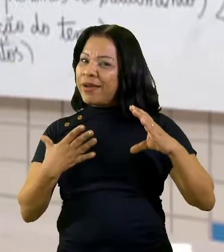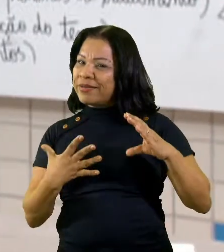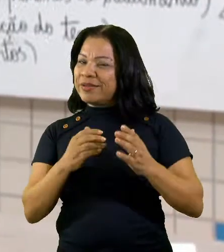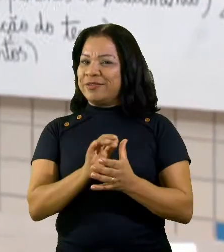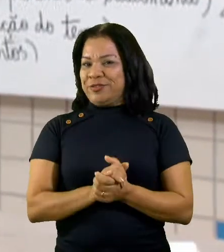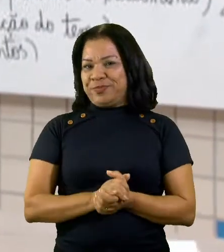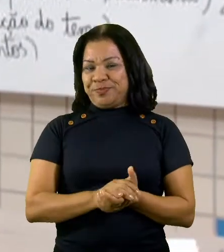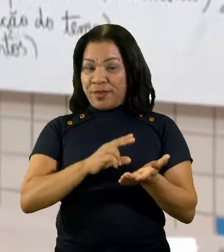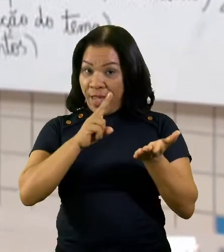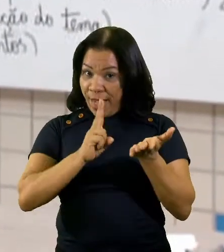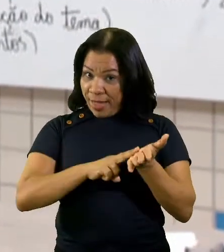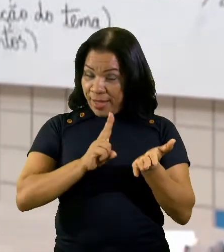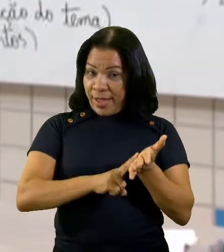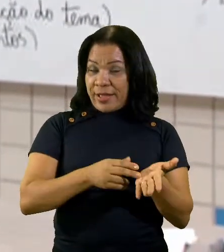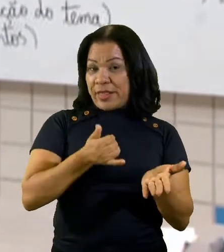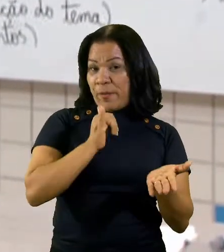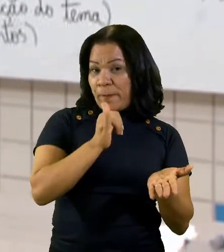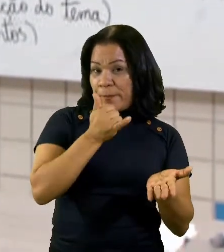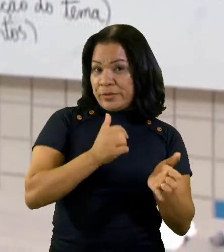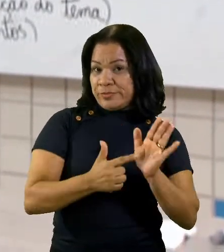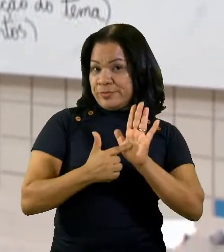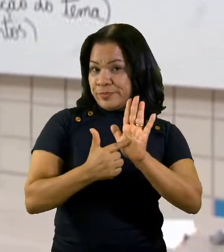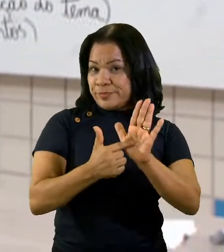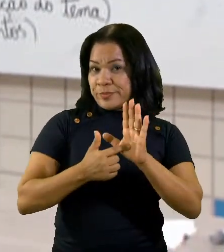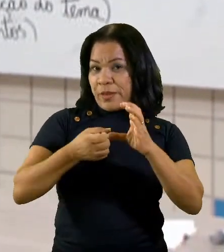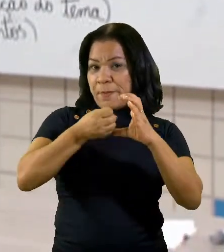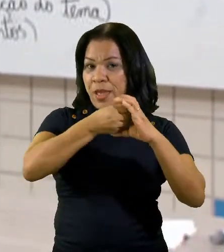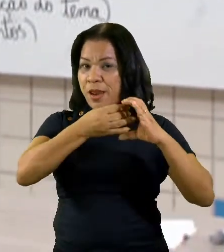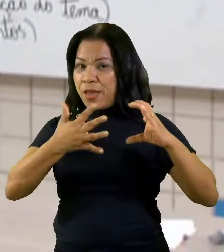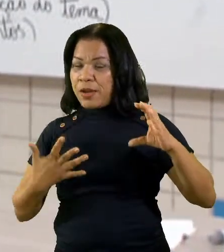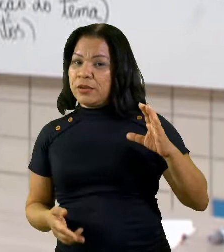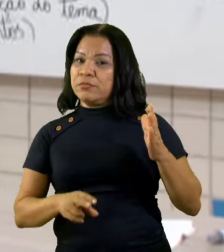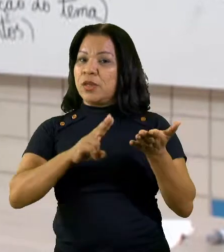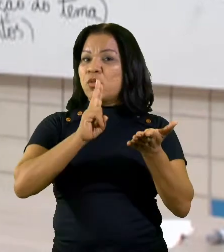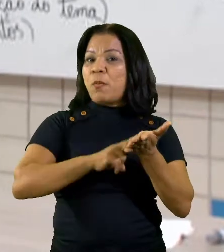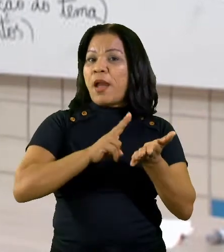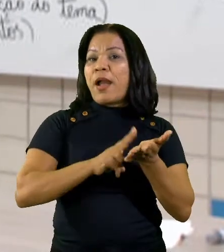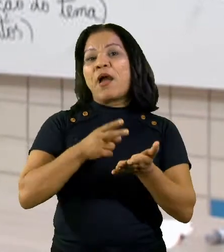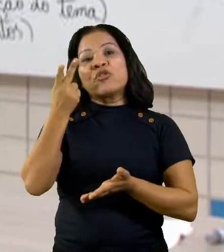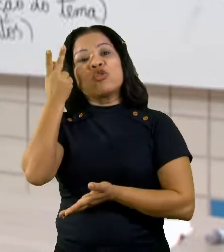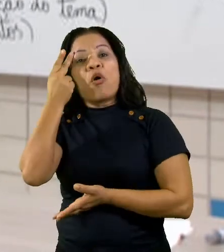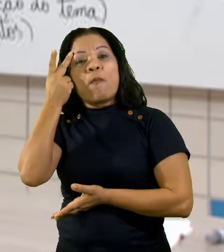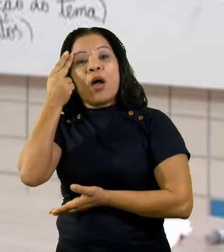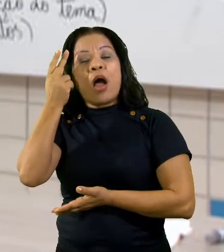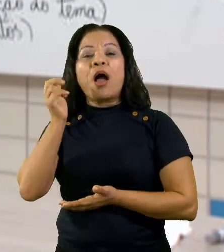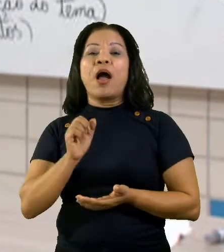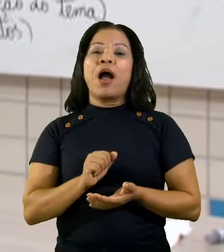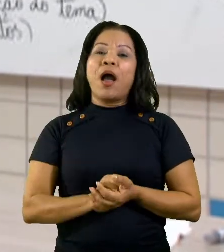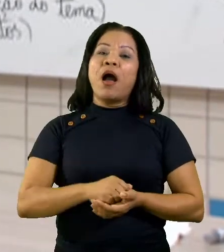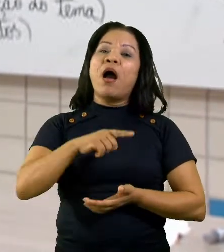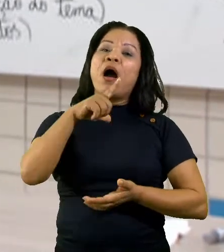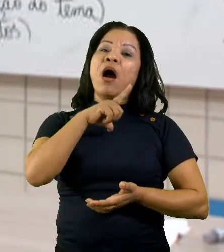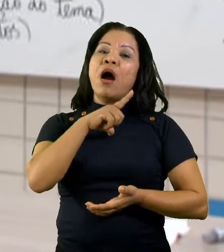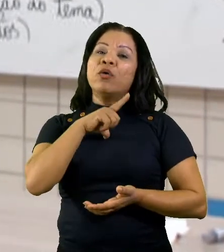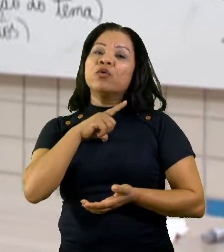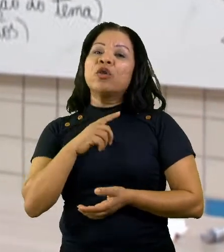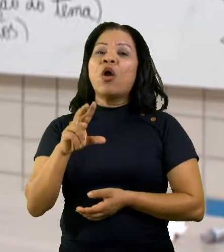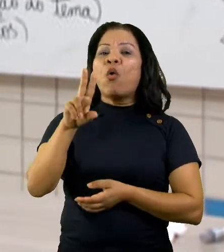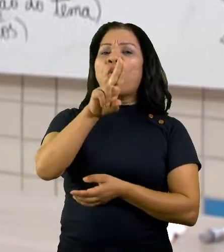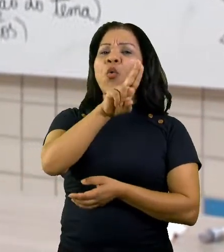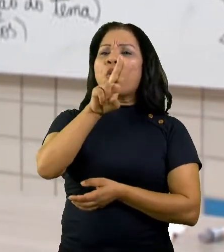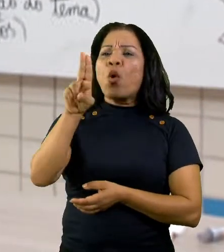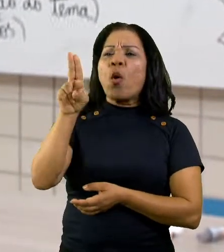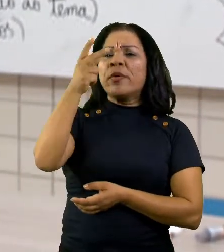carta argumentativa, ela apresenta as características de uma carta normal, tem o remetente, o emissor,